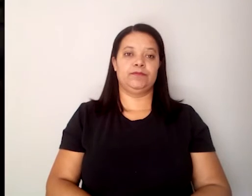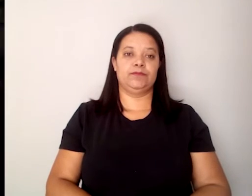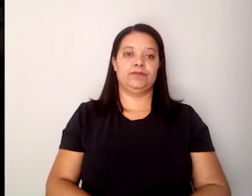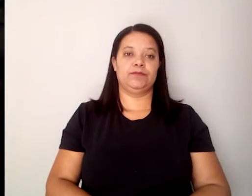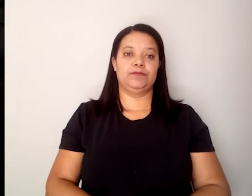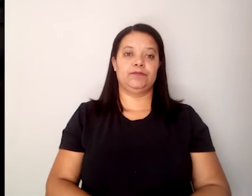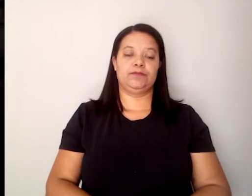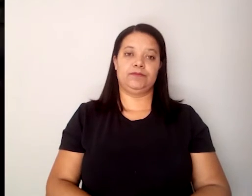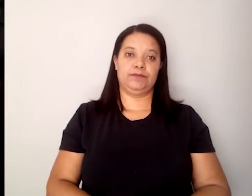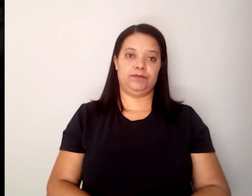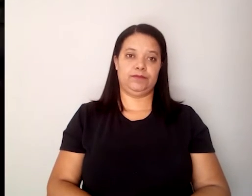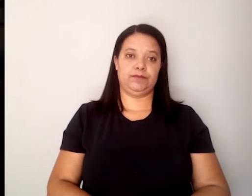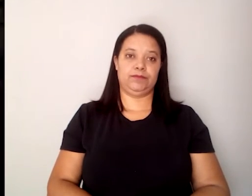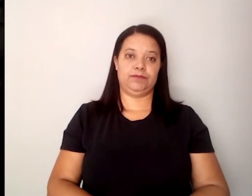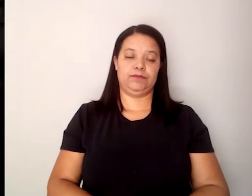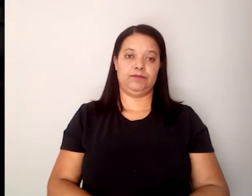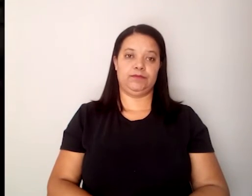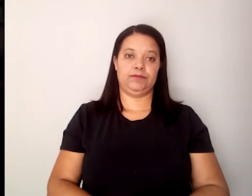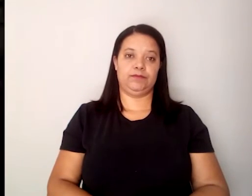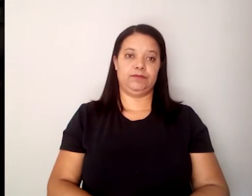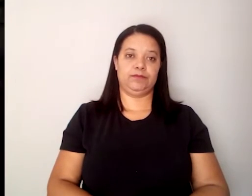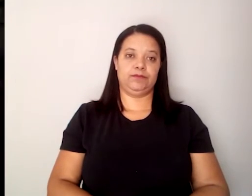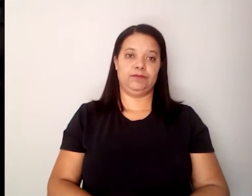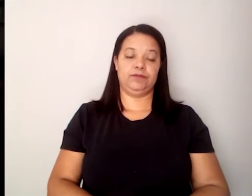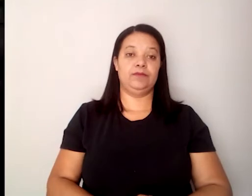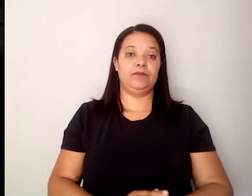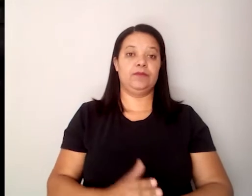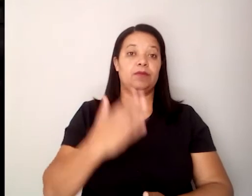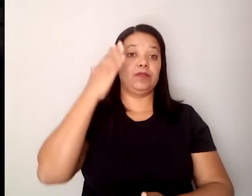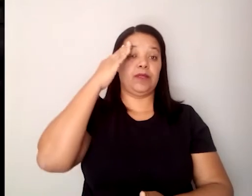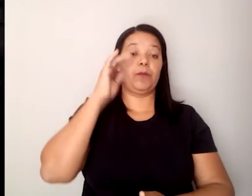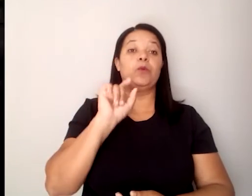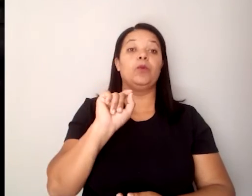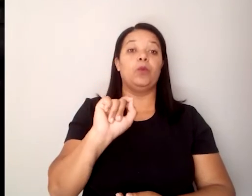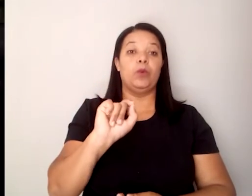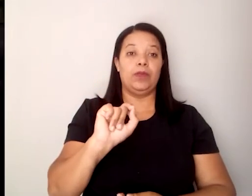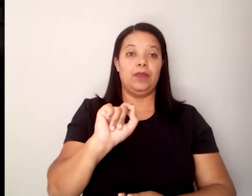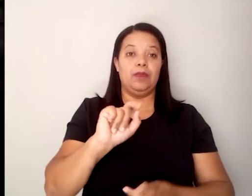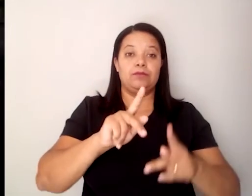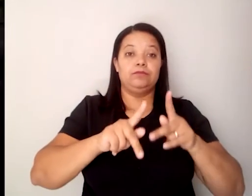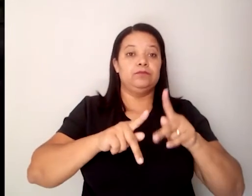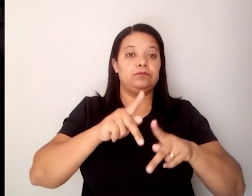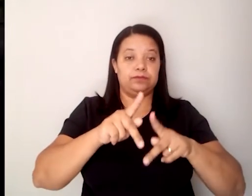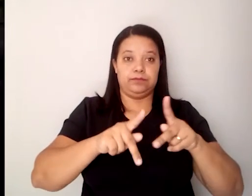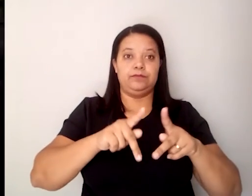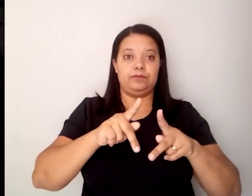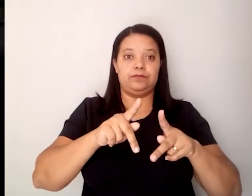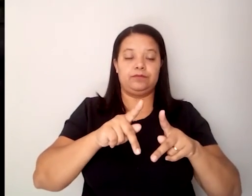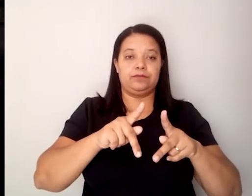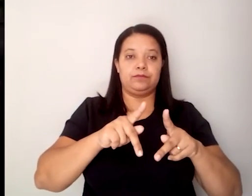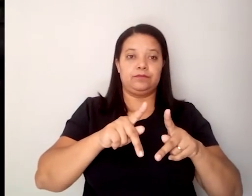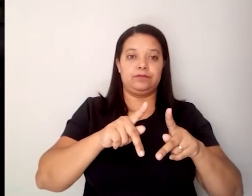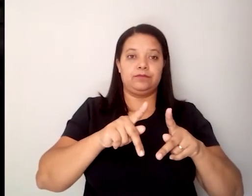E o que se pode saber saber desses povos através dos seus